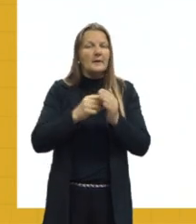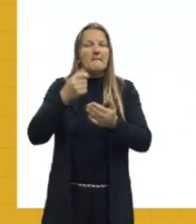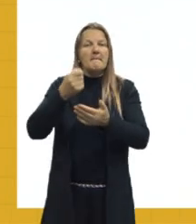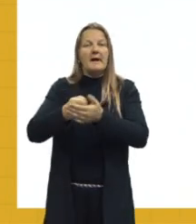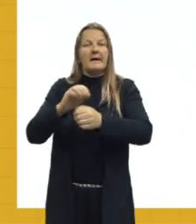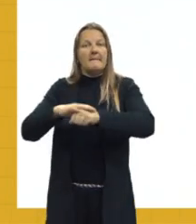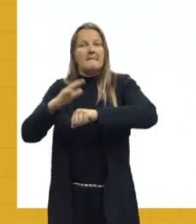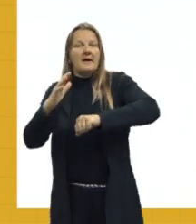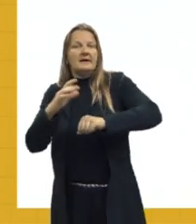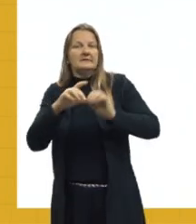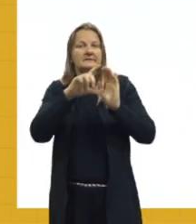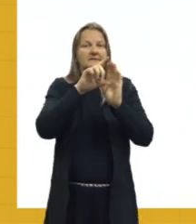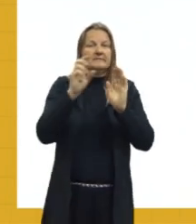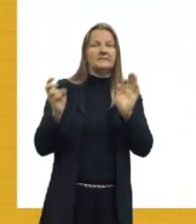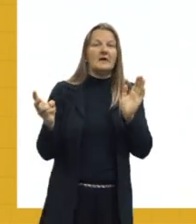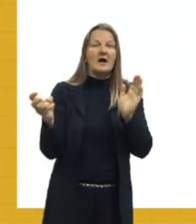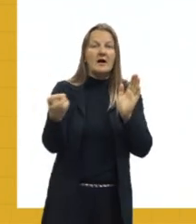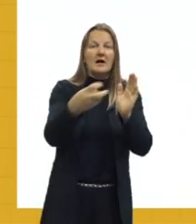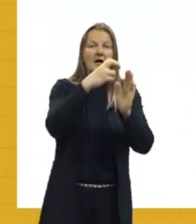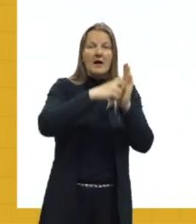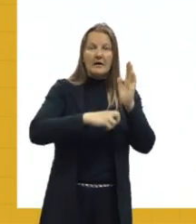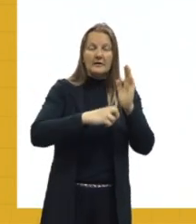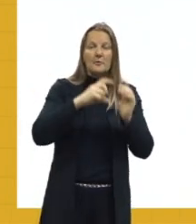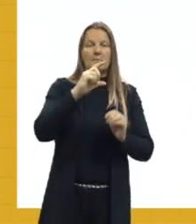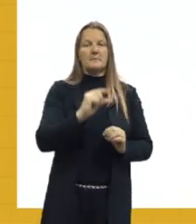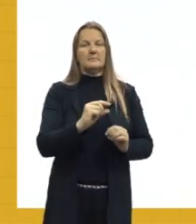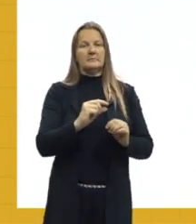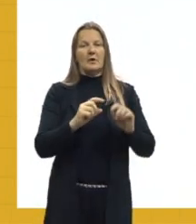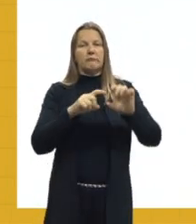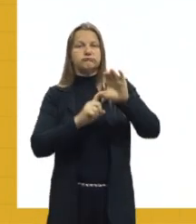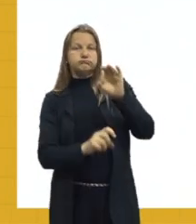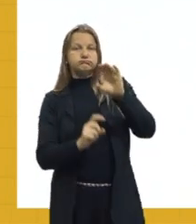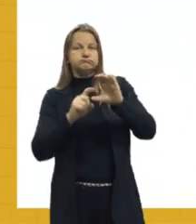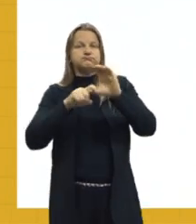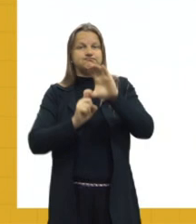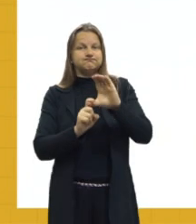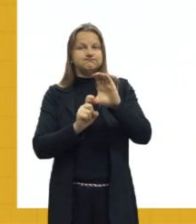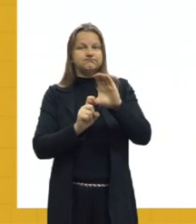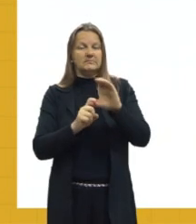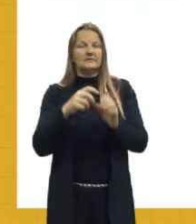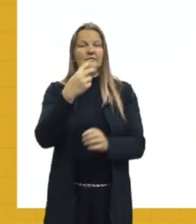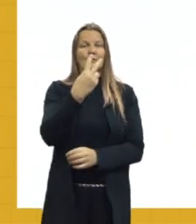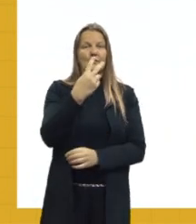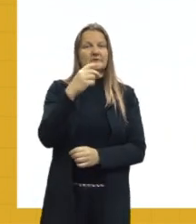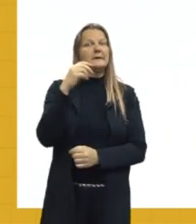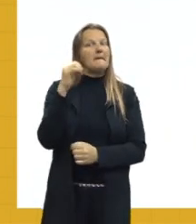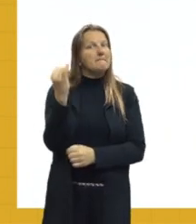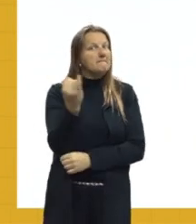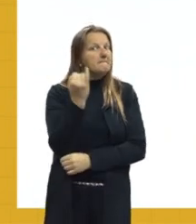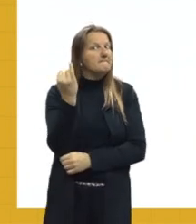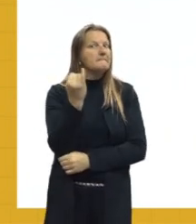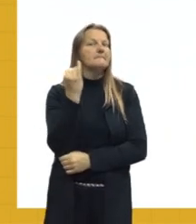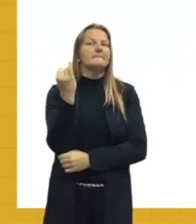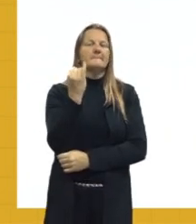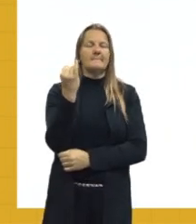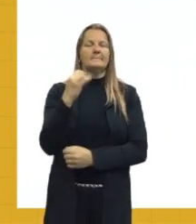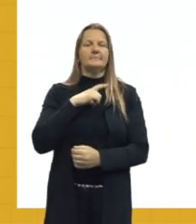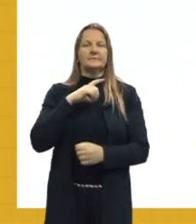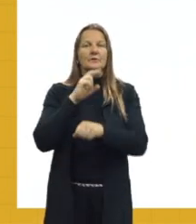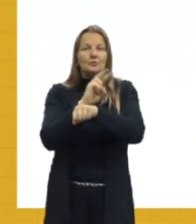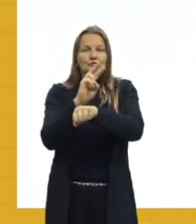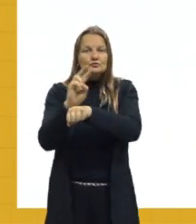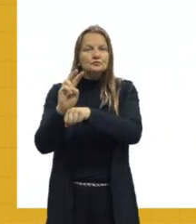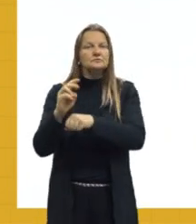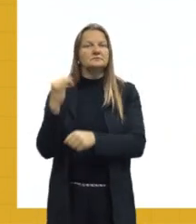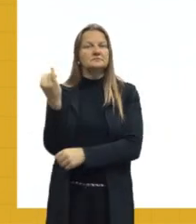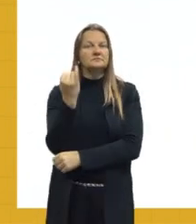dizer assim, tá. Então, ele paga bem mais do que ele arrecada. Isso é dois déficits muito importantes aí, tá. Se